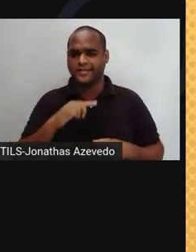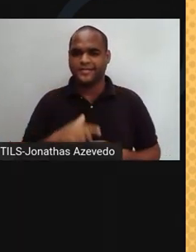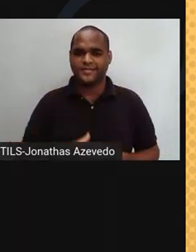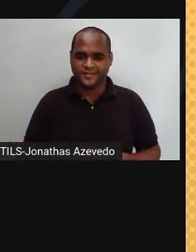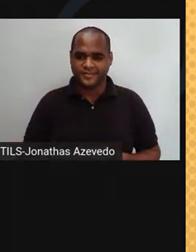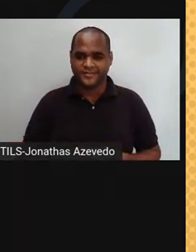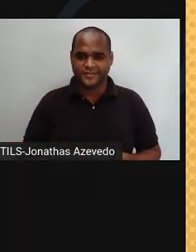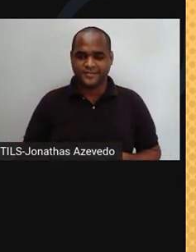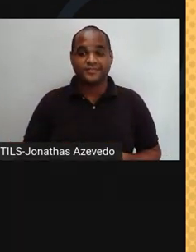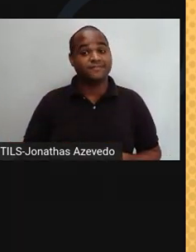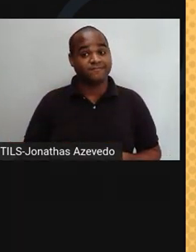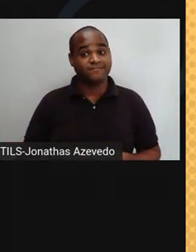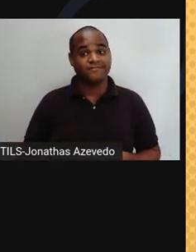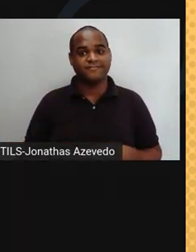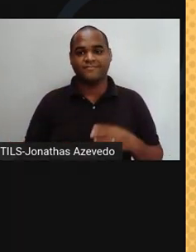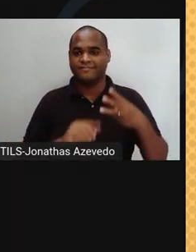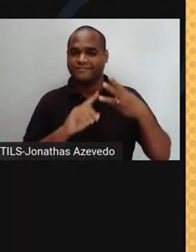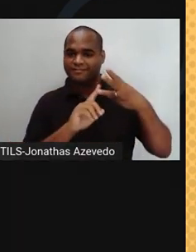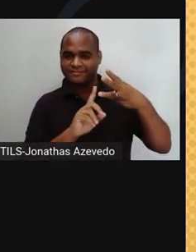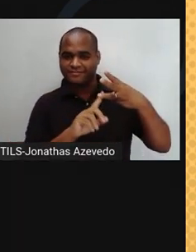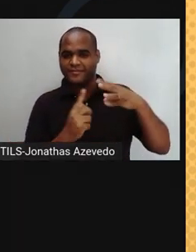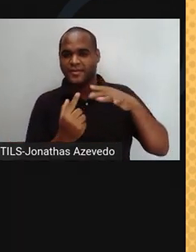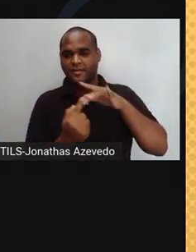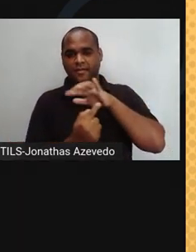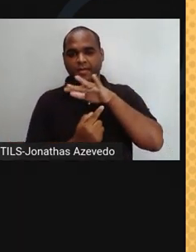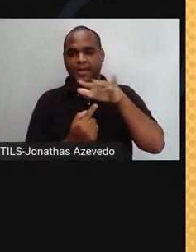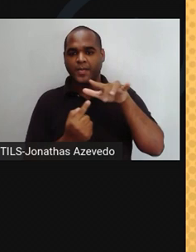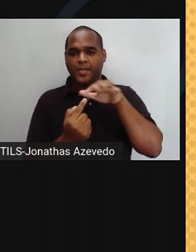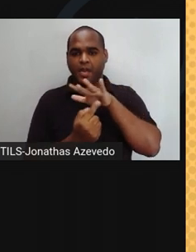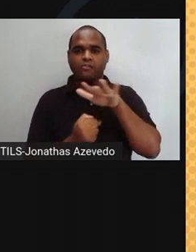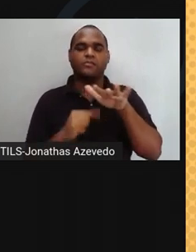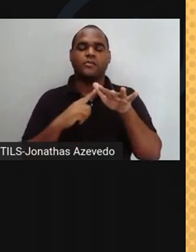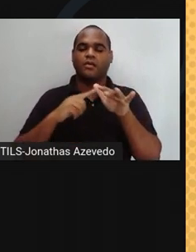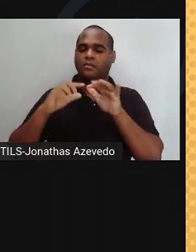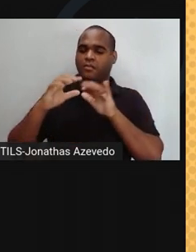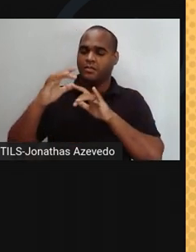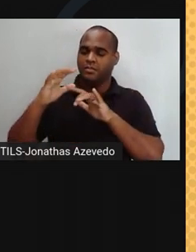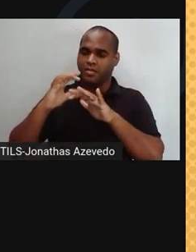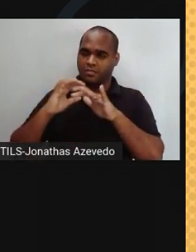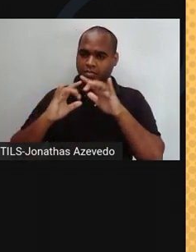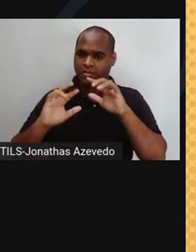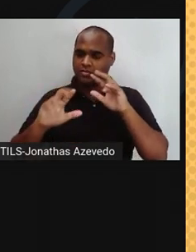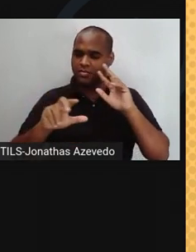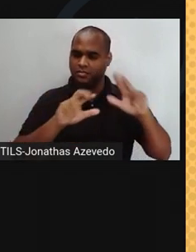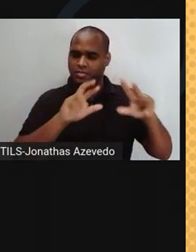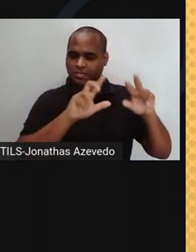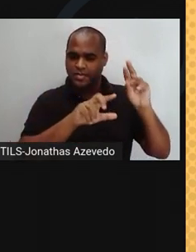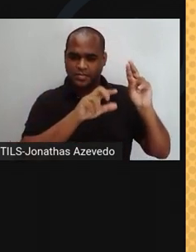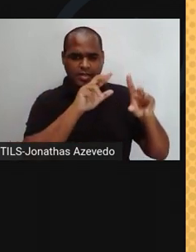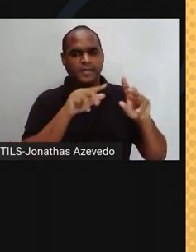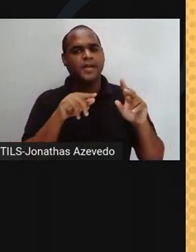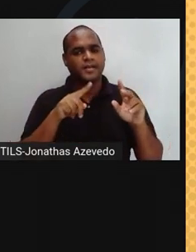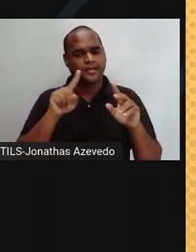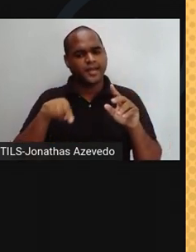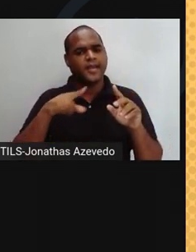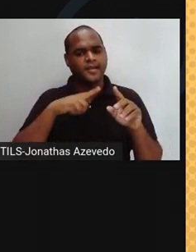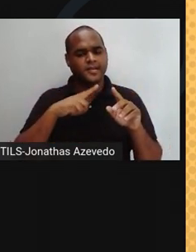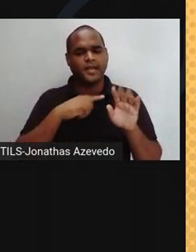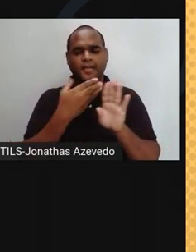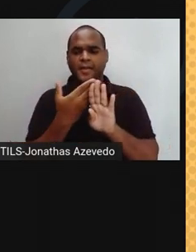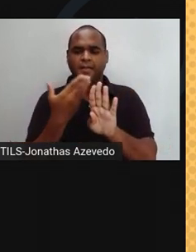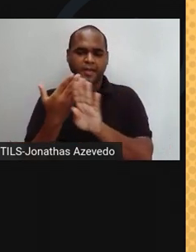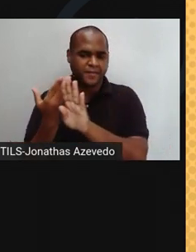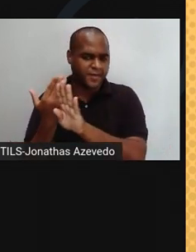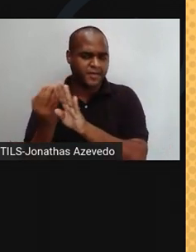A matéria em estado gasoso tem volume e forma variáveis. As suas partículas estão muito separadas e se